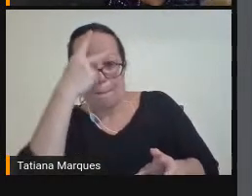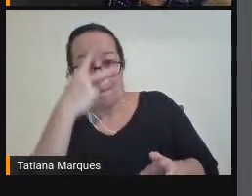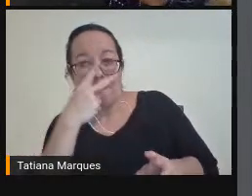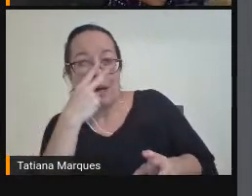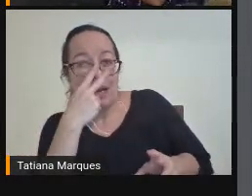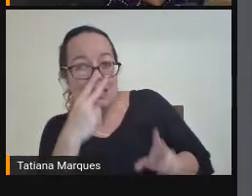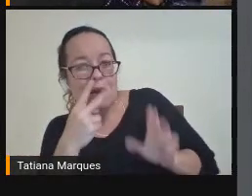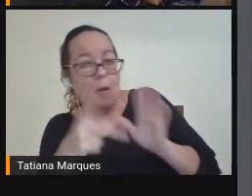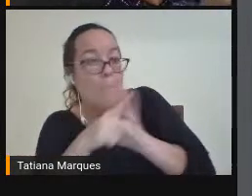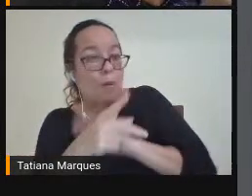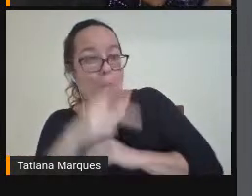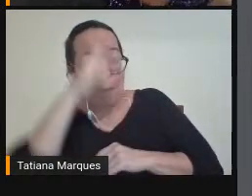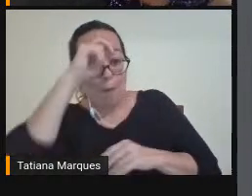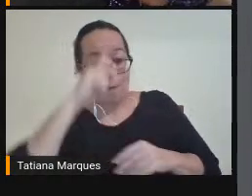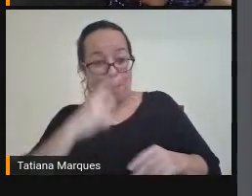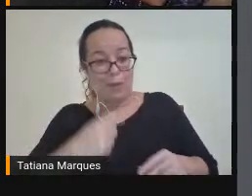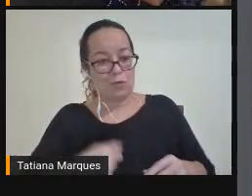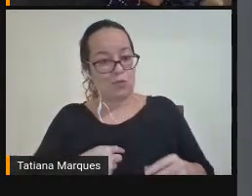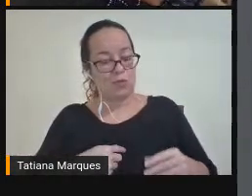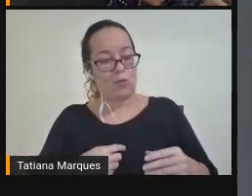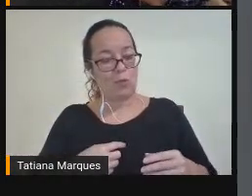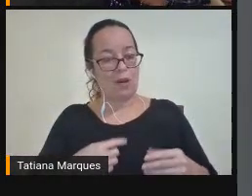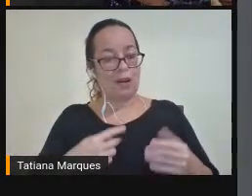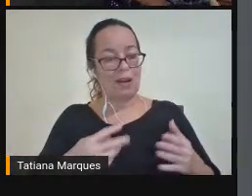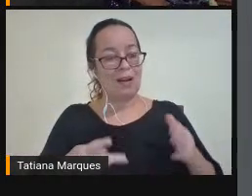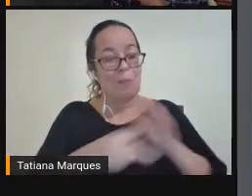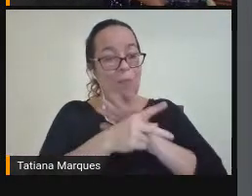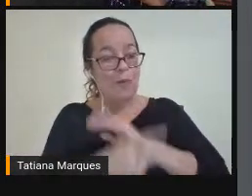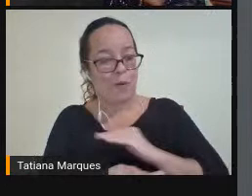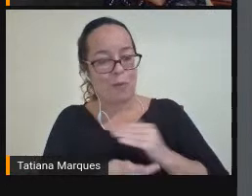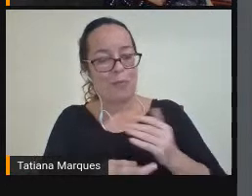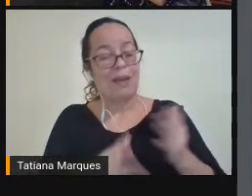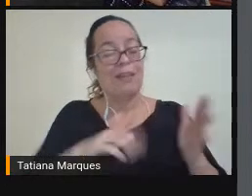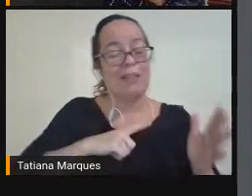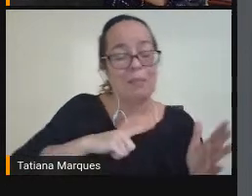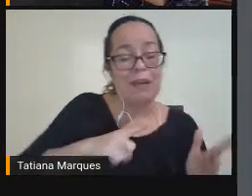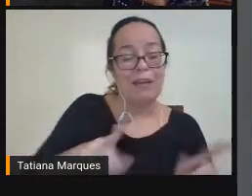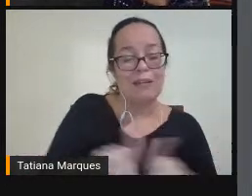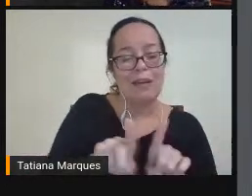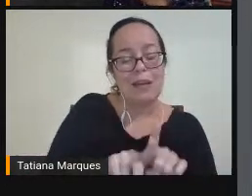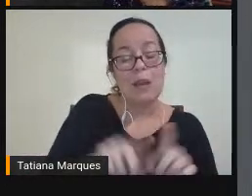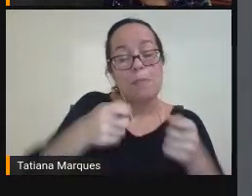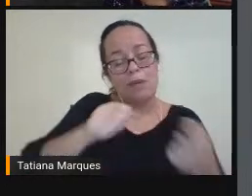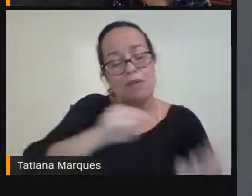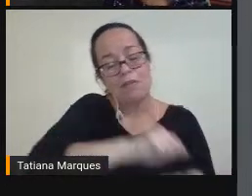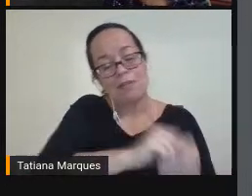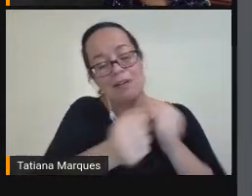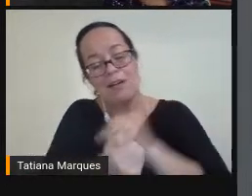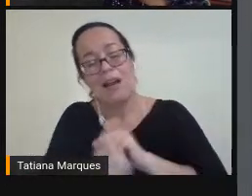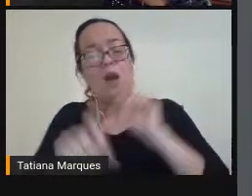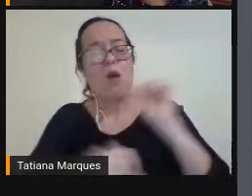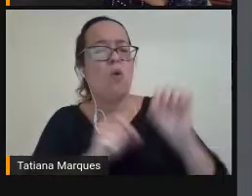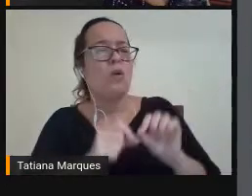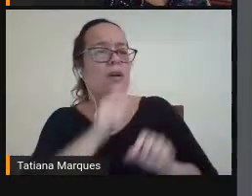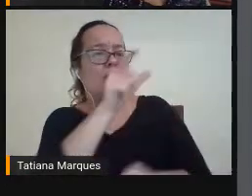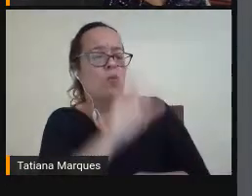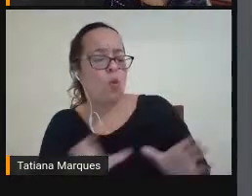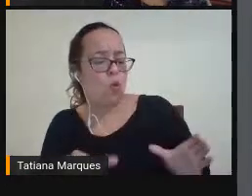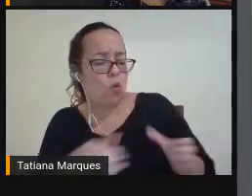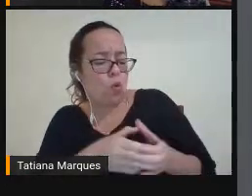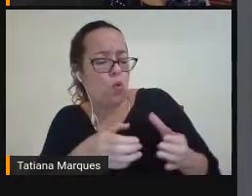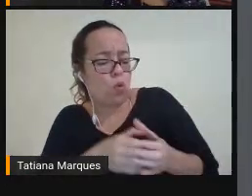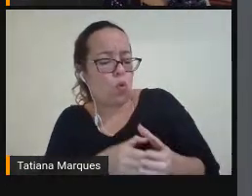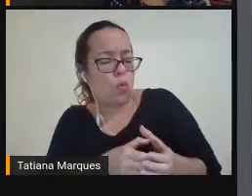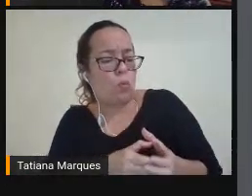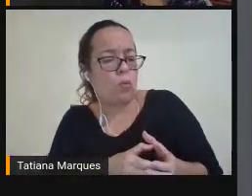Aquele Que Eu preciso Fazer Uma série De adaptações Quem É o Público Para isso? São os